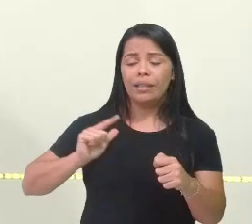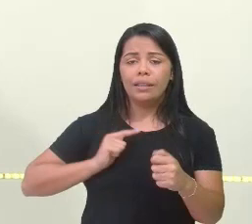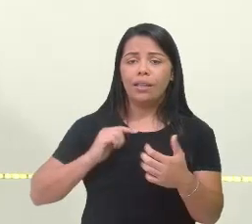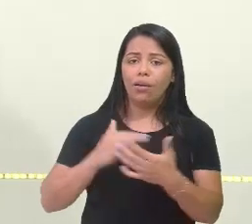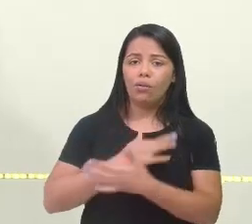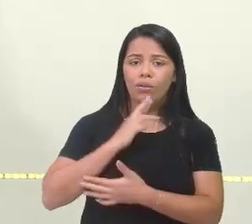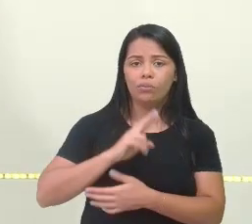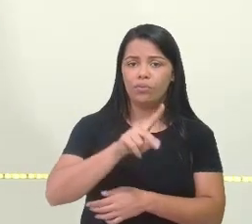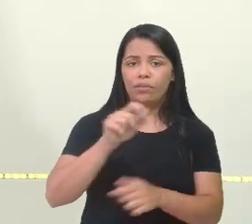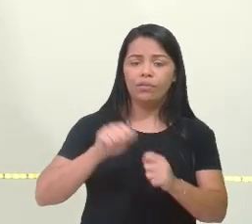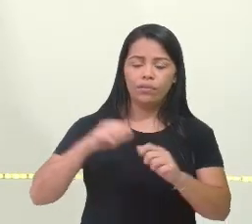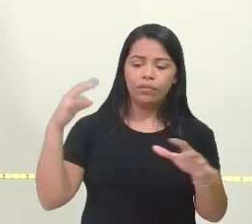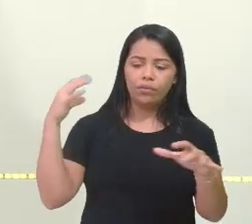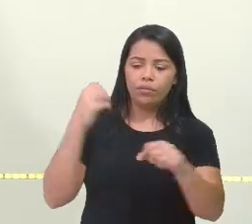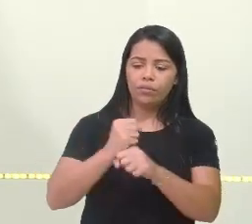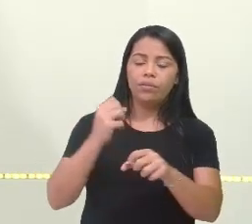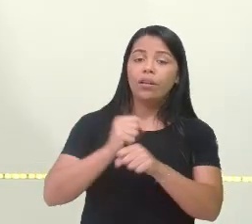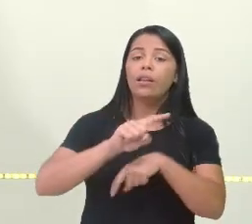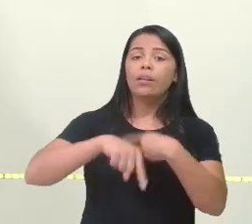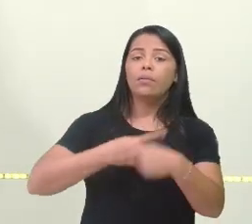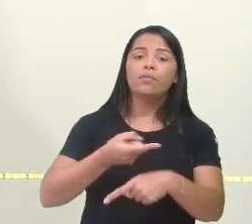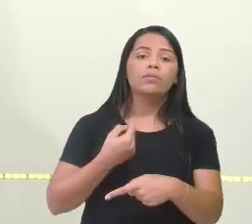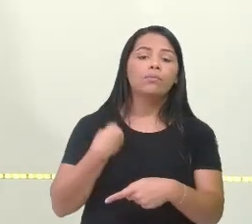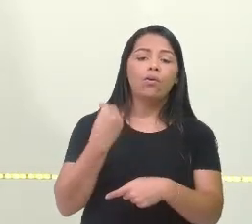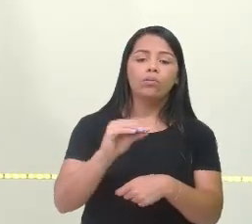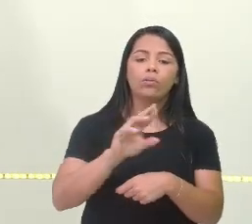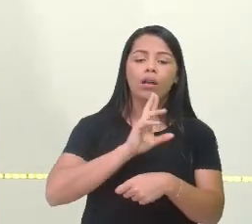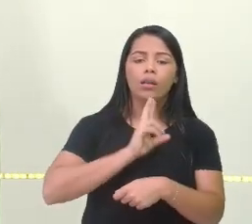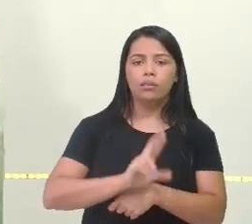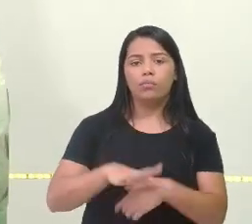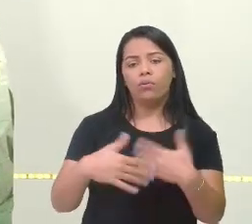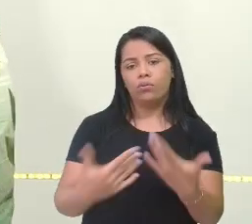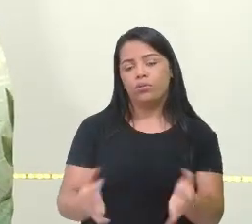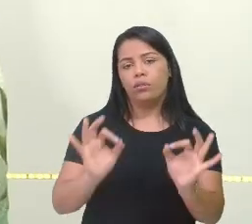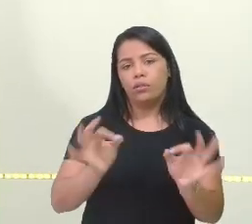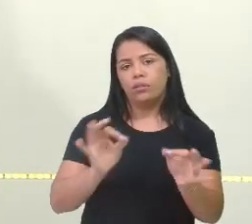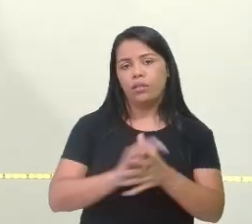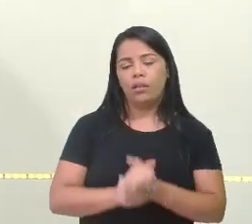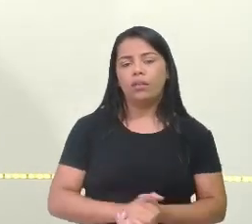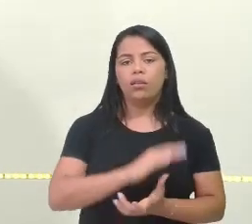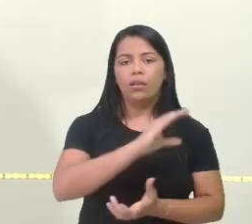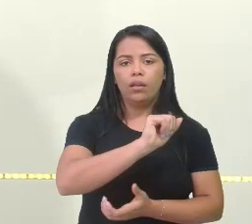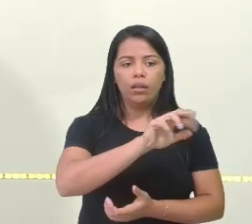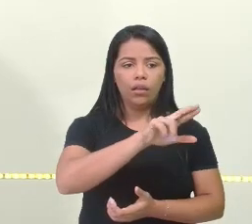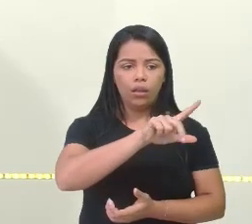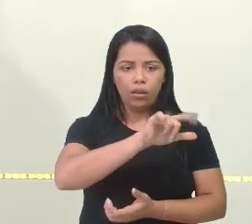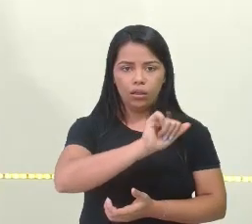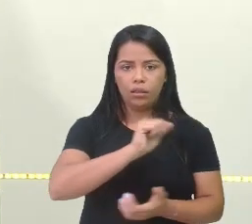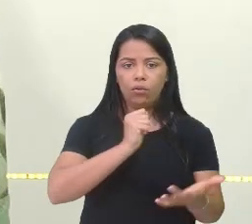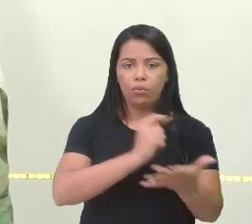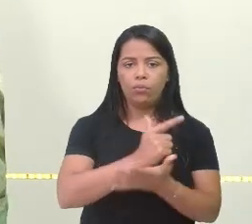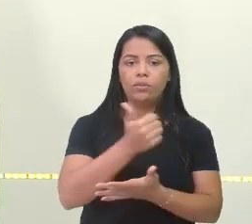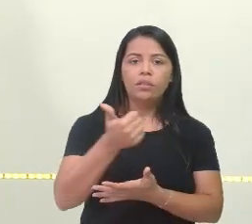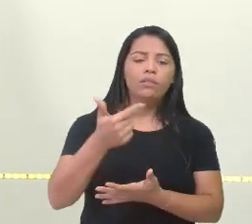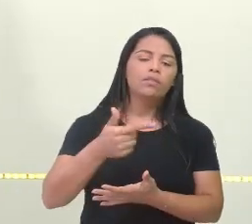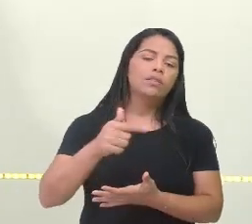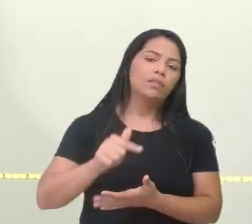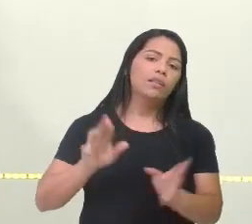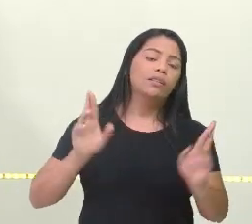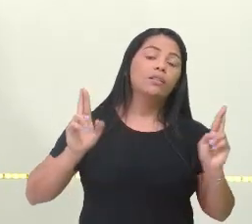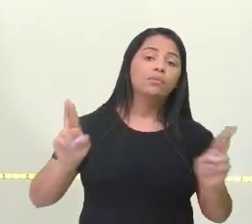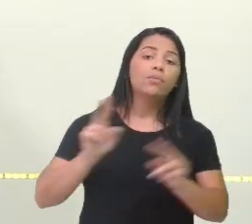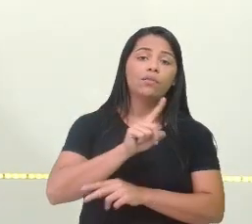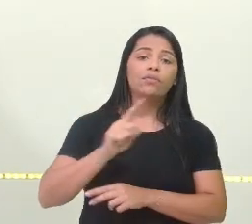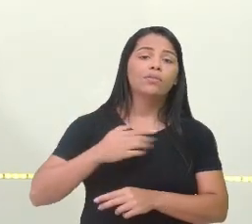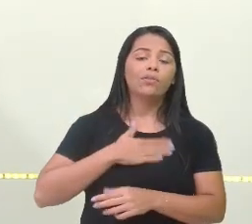cálculo, né? E depois escreve lá a resposta. Carolina comprou 127 doces. Espero que vocês tenham gostado